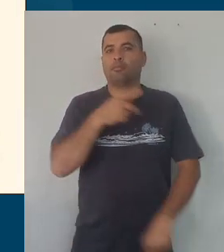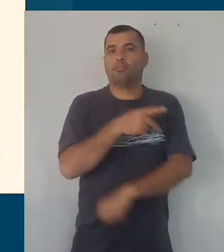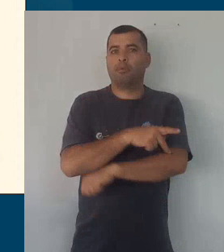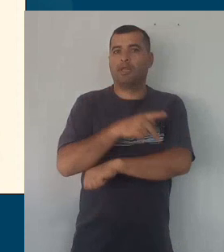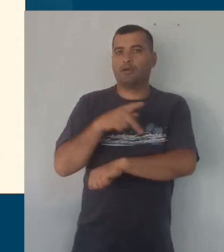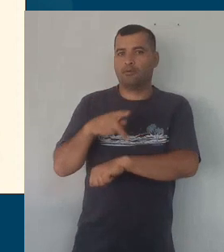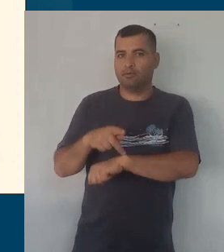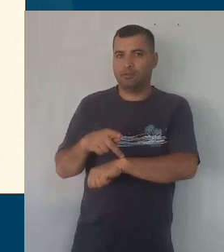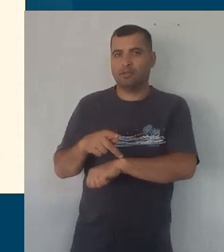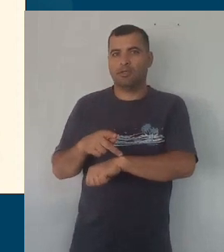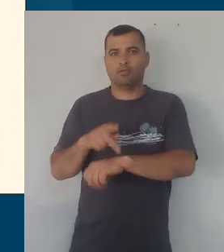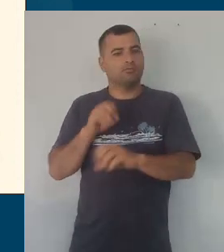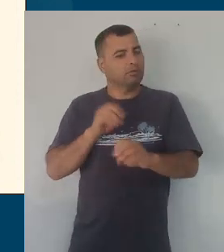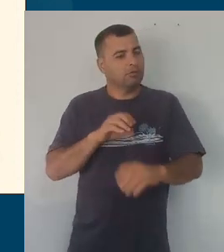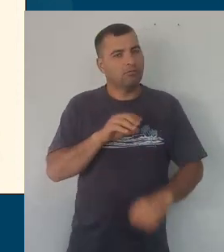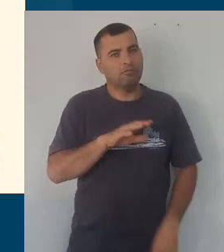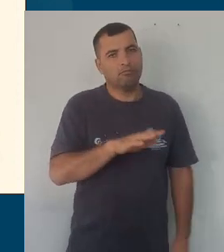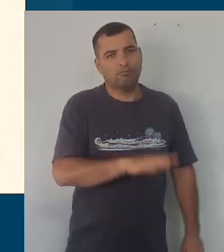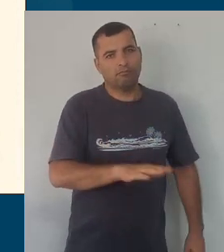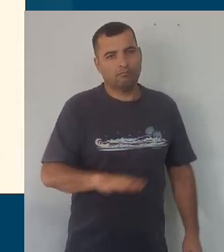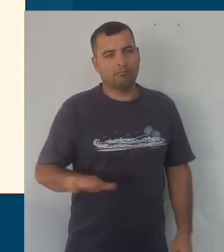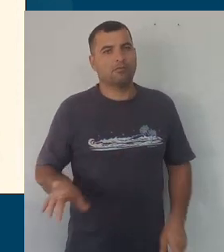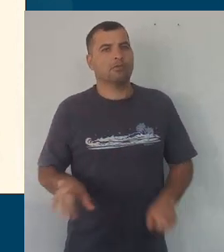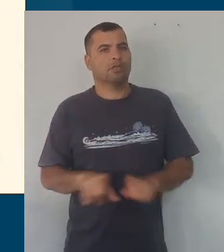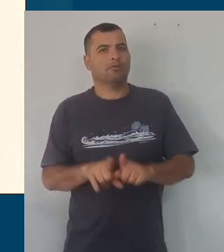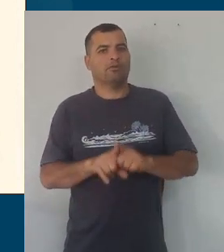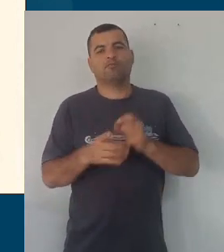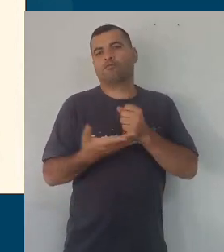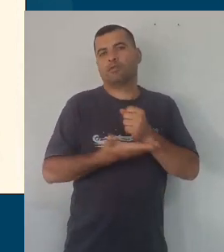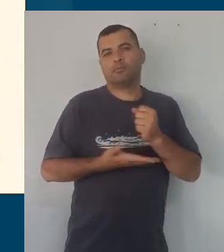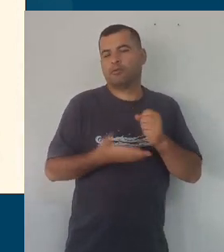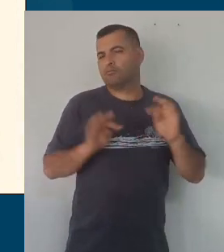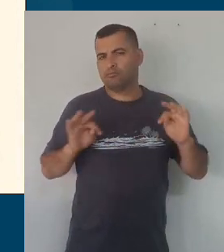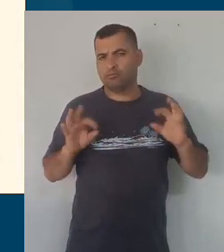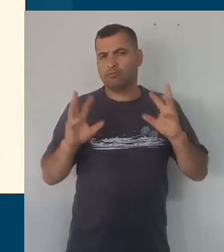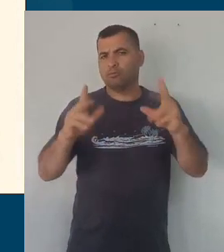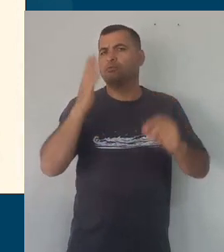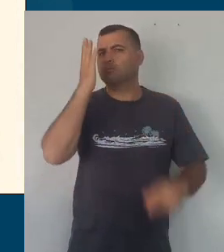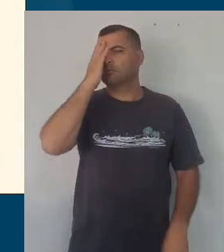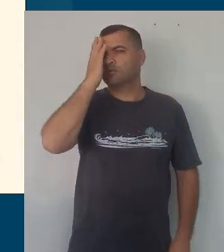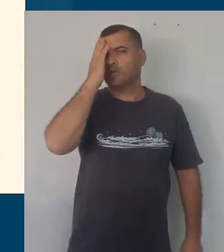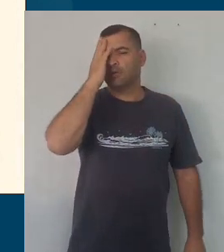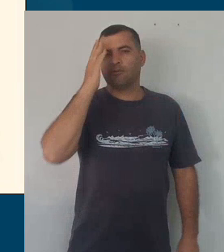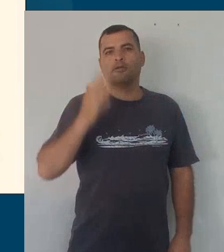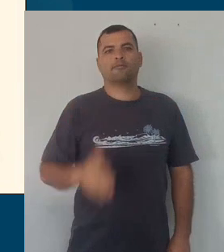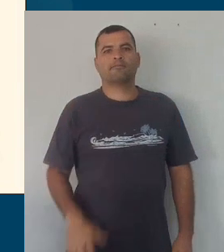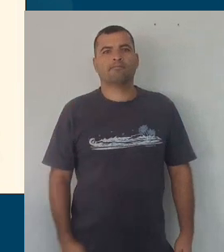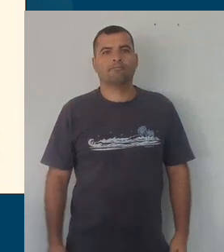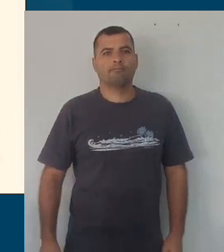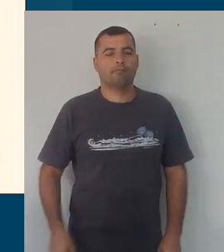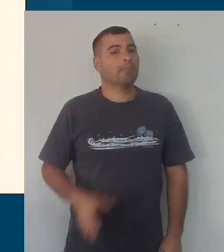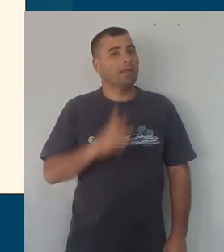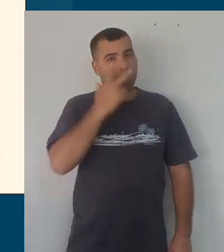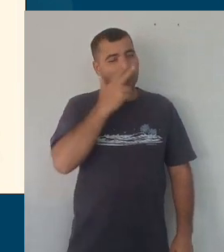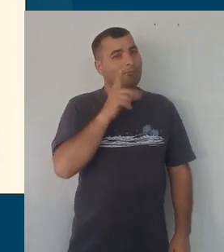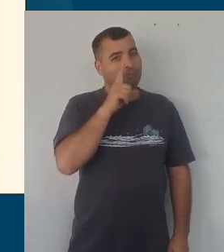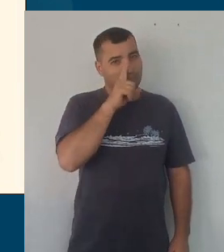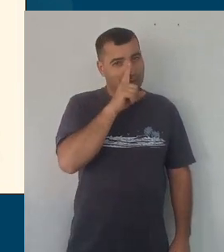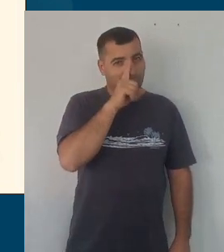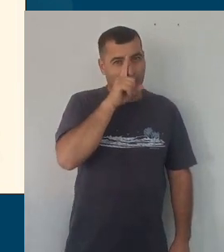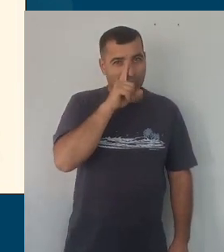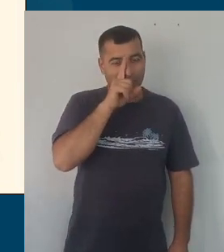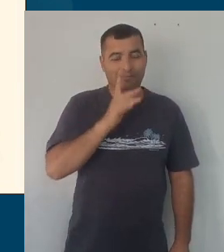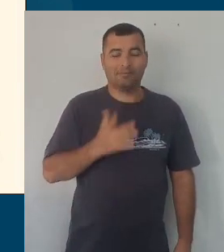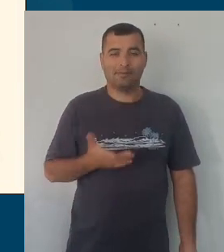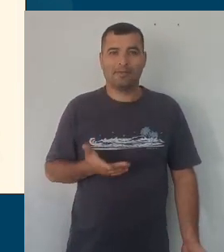pedagógica da educação infantil com o ensino fundamental, todos vocês, todas vocês sabem que aí mora o perigo,